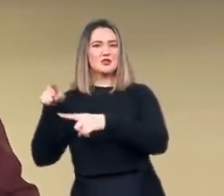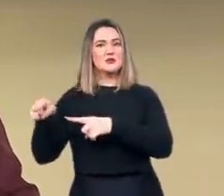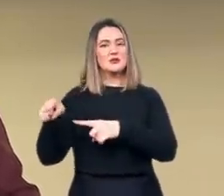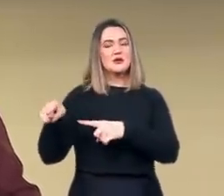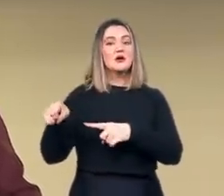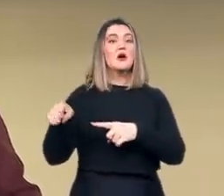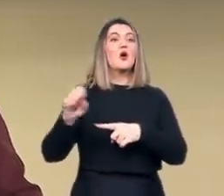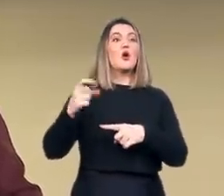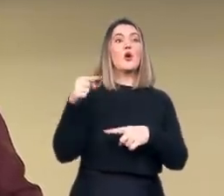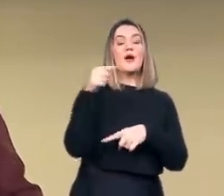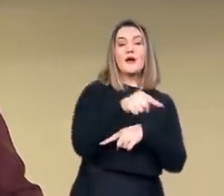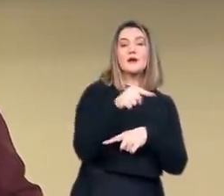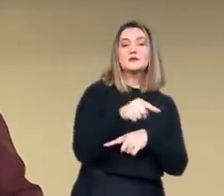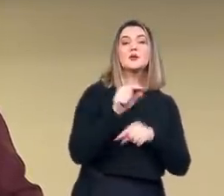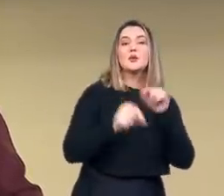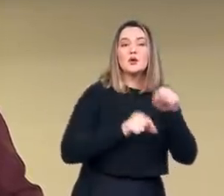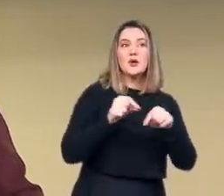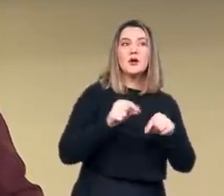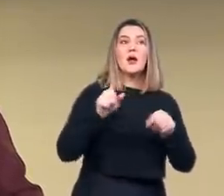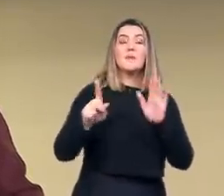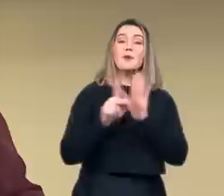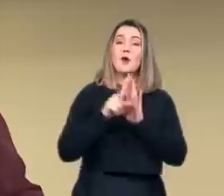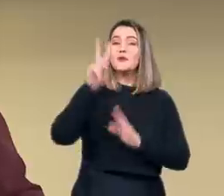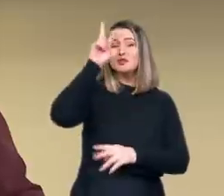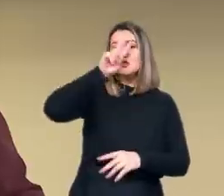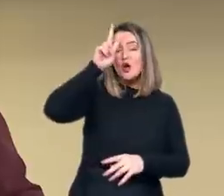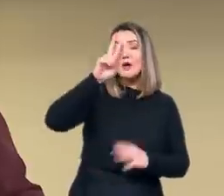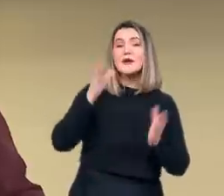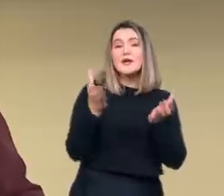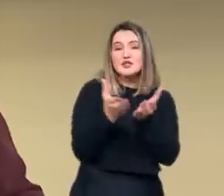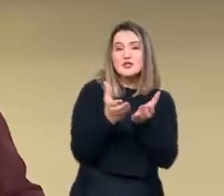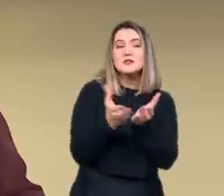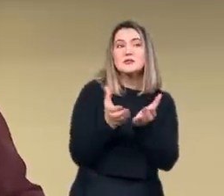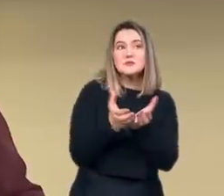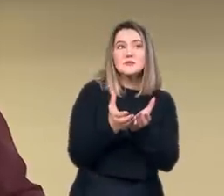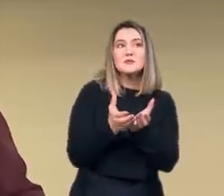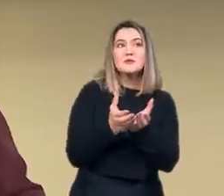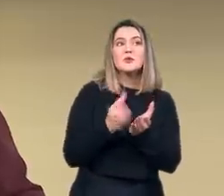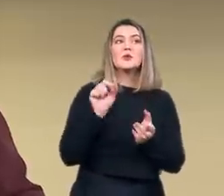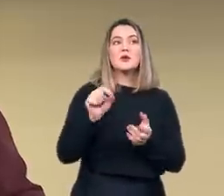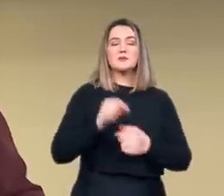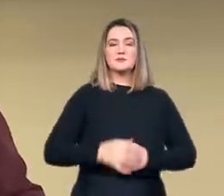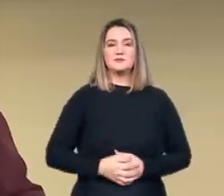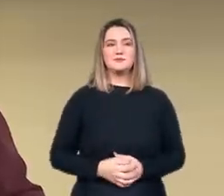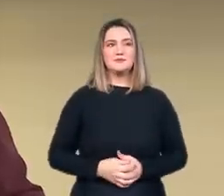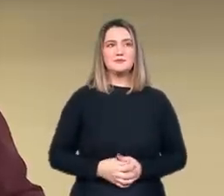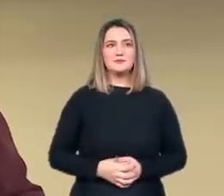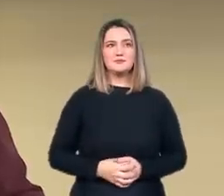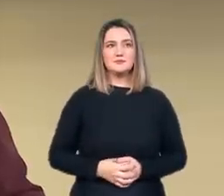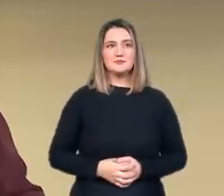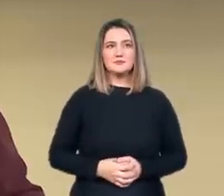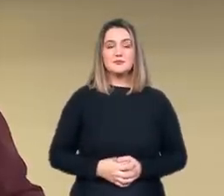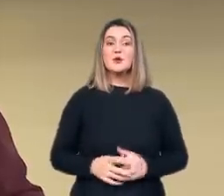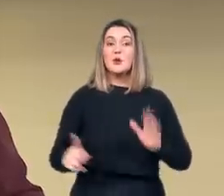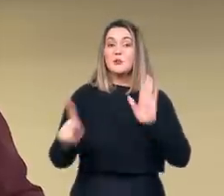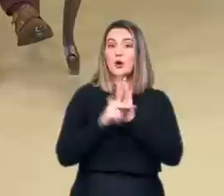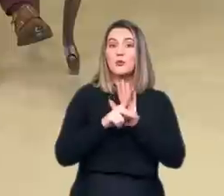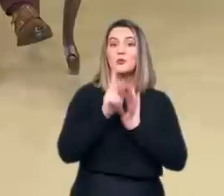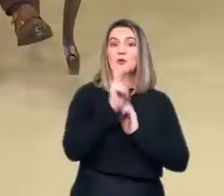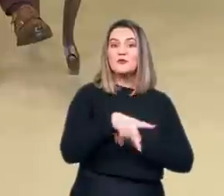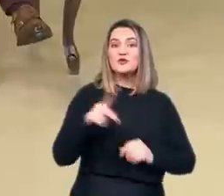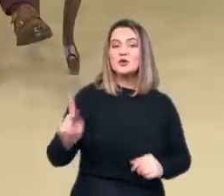daquela igreja, esta foi uma página desastrosa da própria história do cristianismo e não apenas de um setor dele.